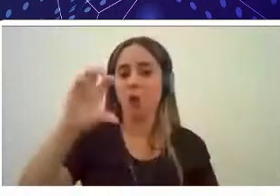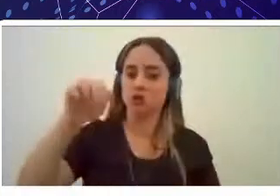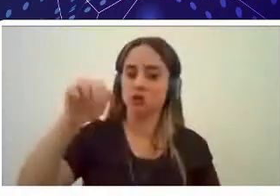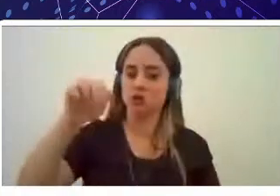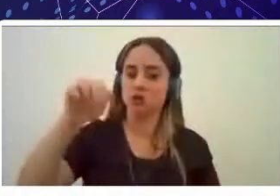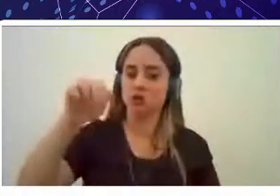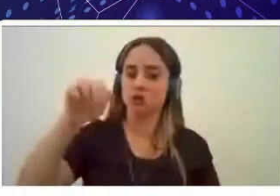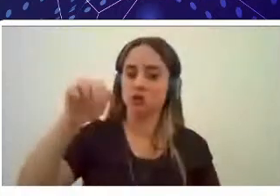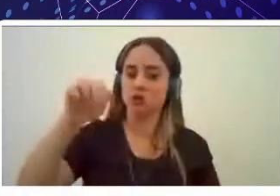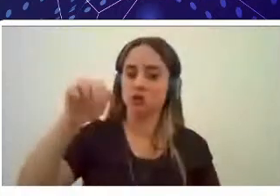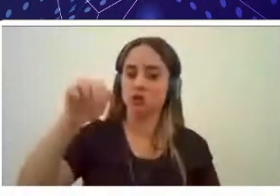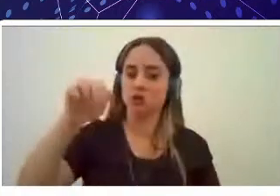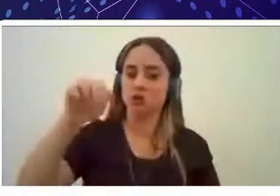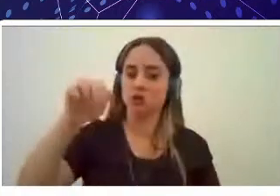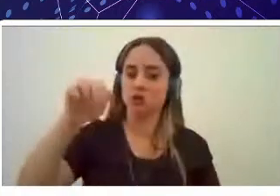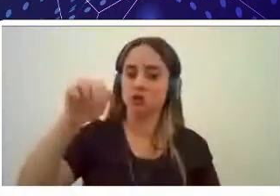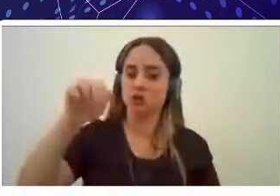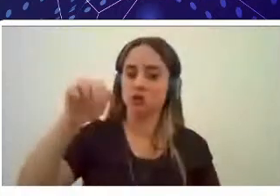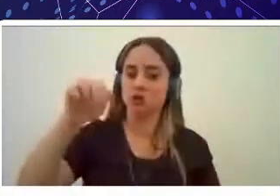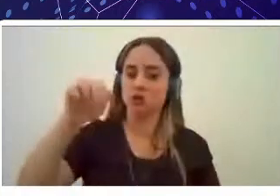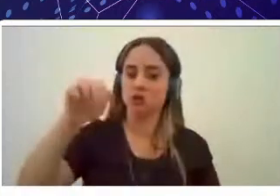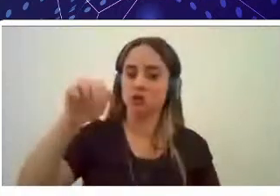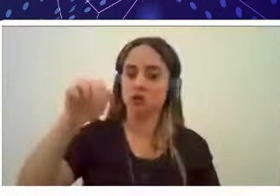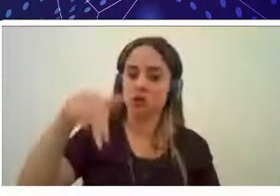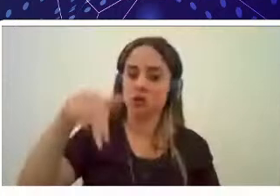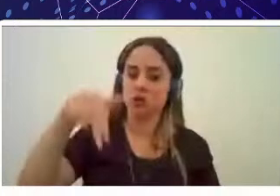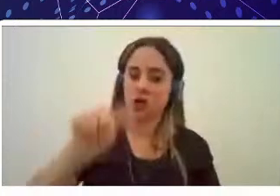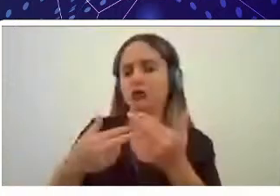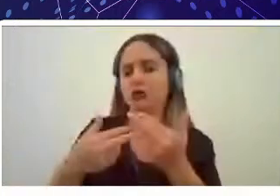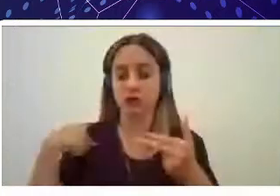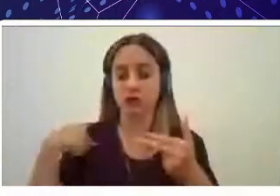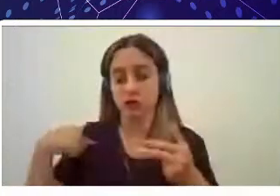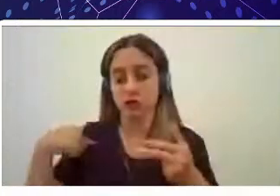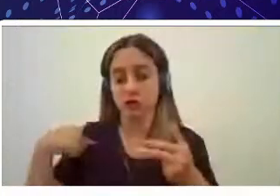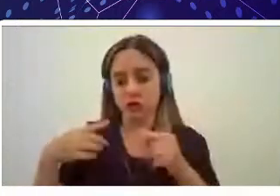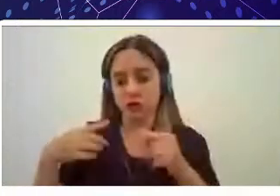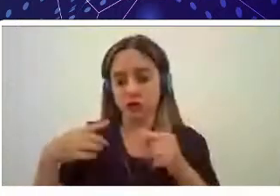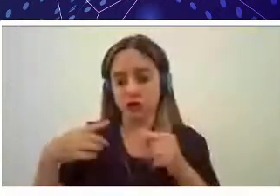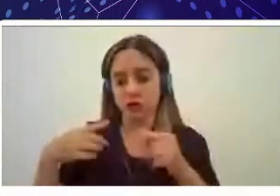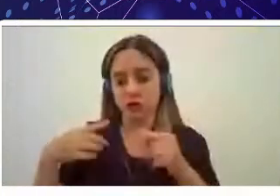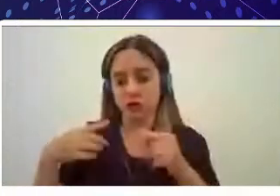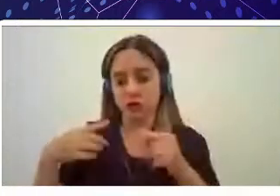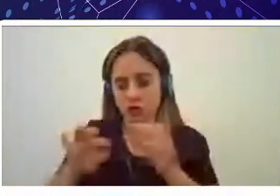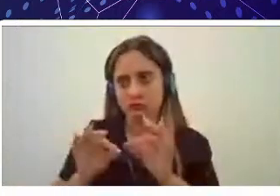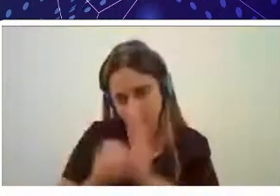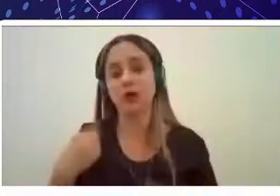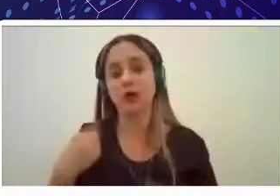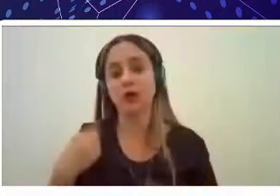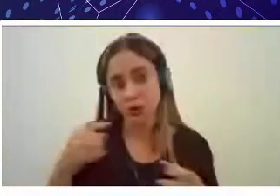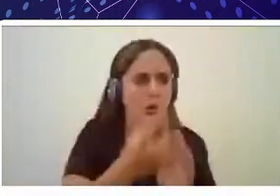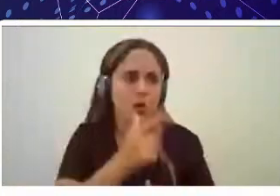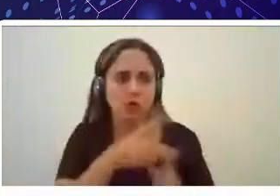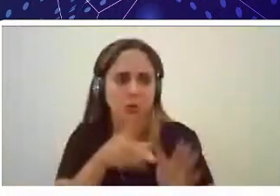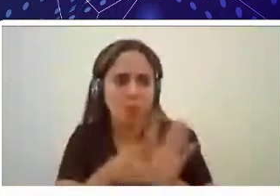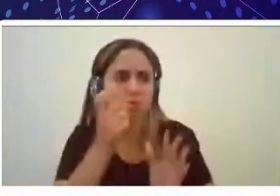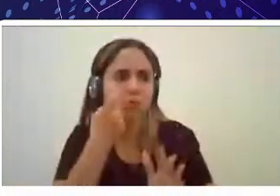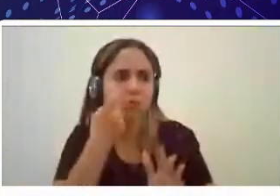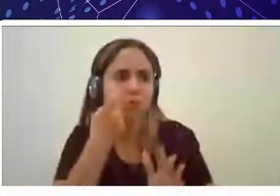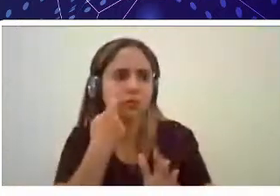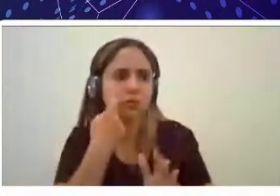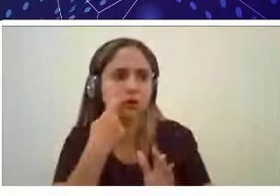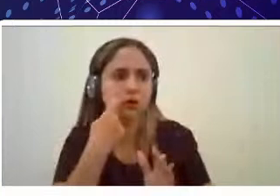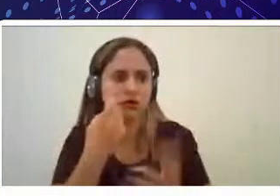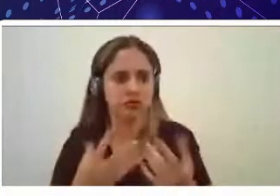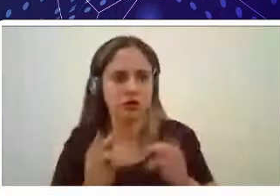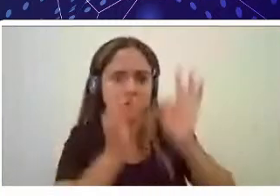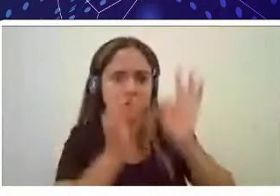Professor, eu penso em trabalhar exclusivamente com a ração, com a elaboração de tecnologias para nutrição animal.